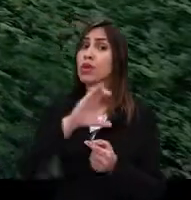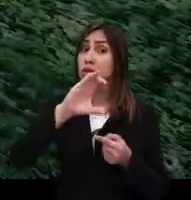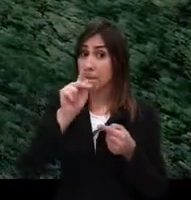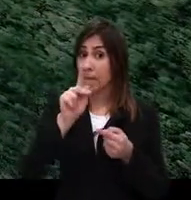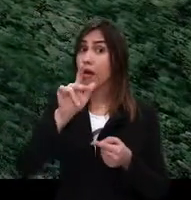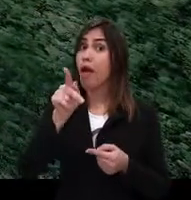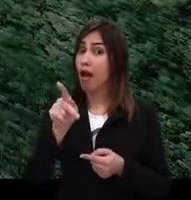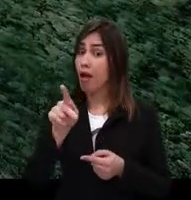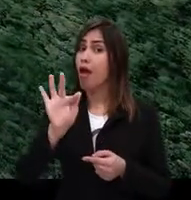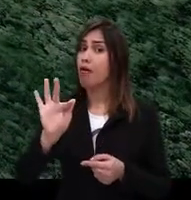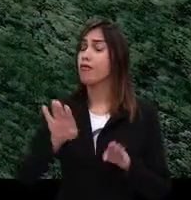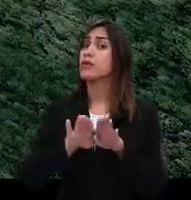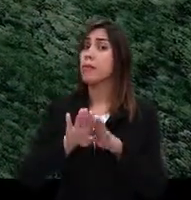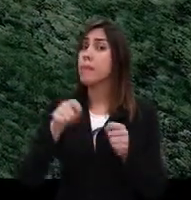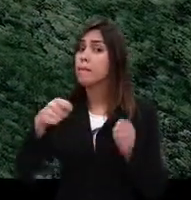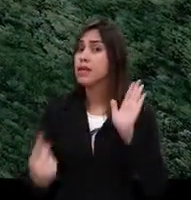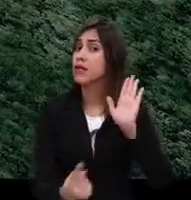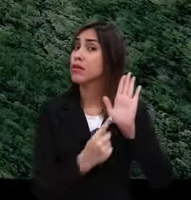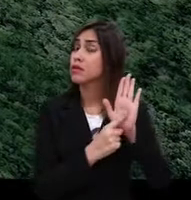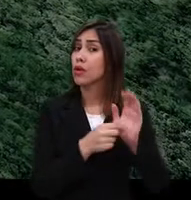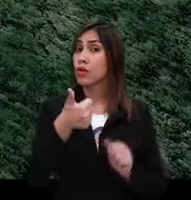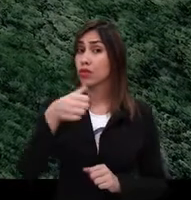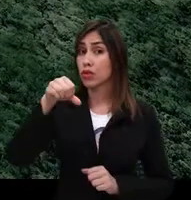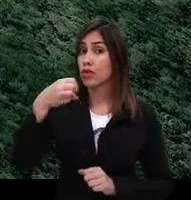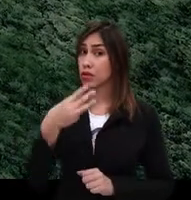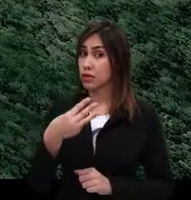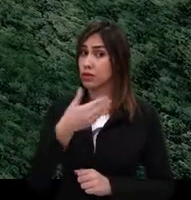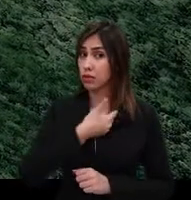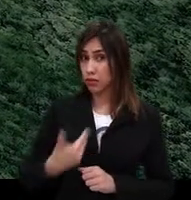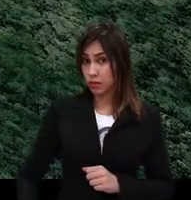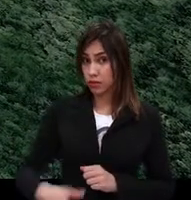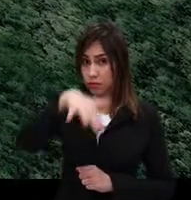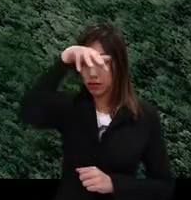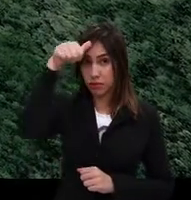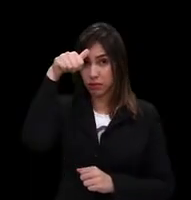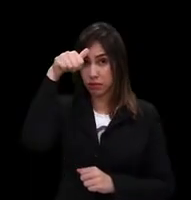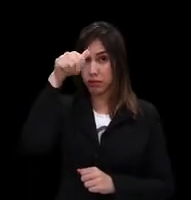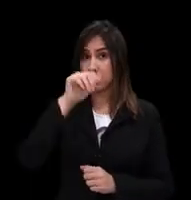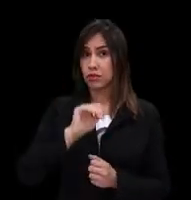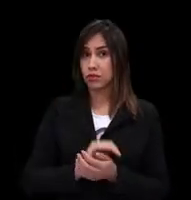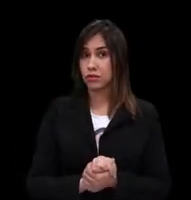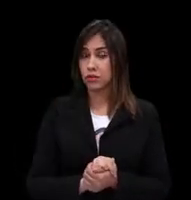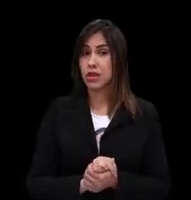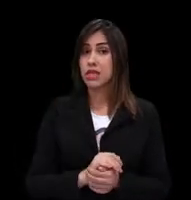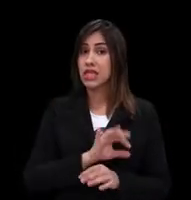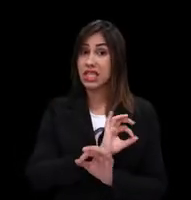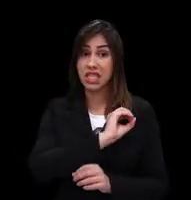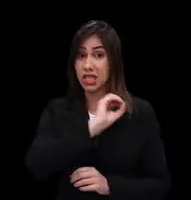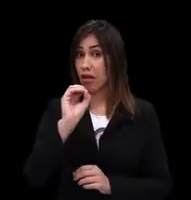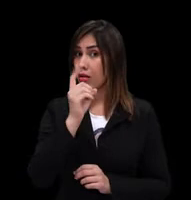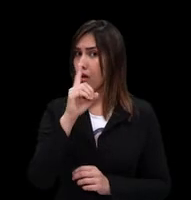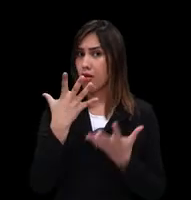Quem faz queimadas deixa rastro. Denuncie no 193. Governo de Mato